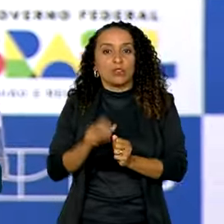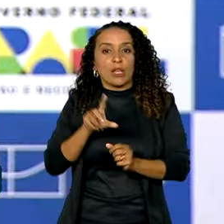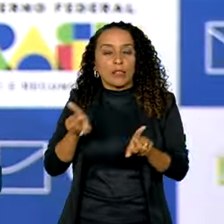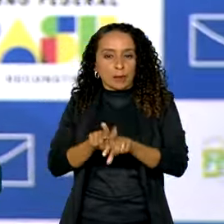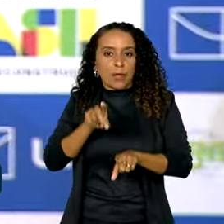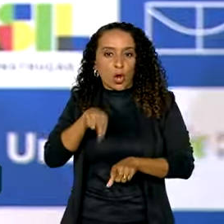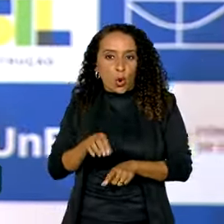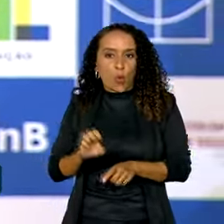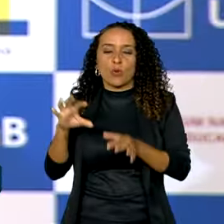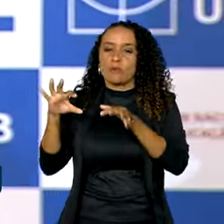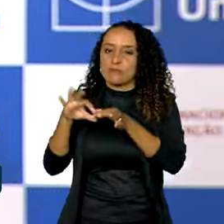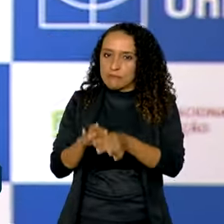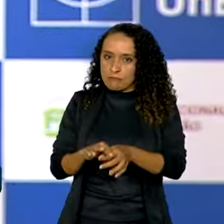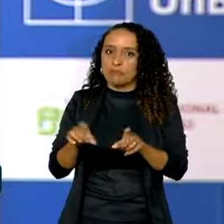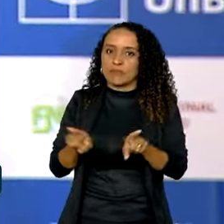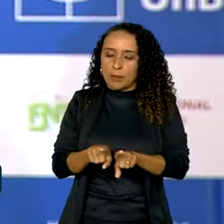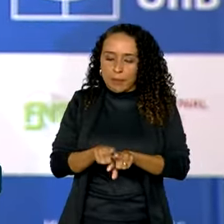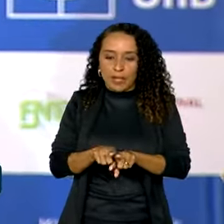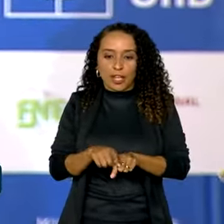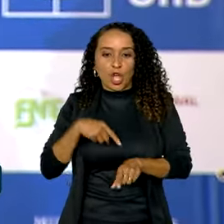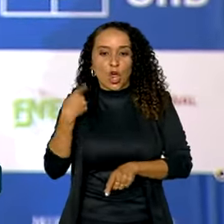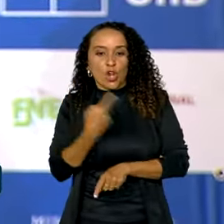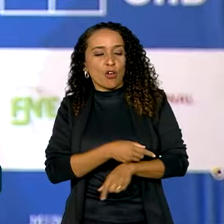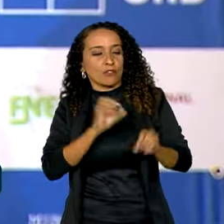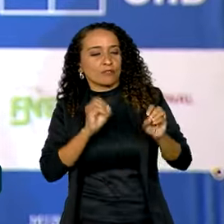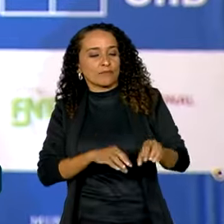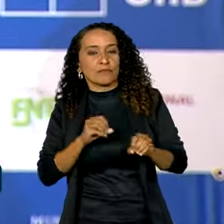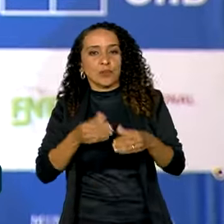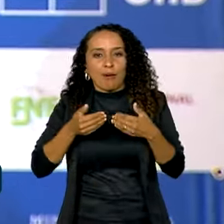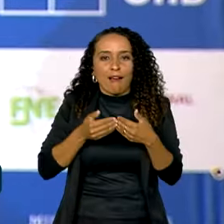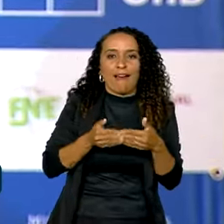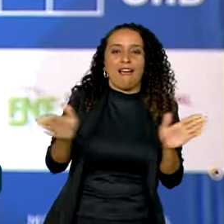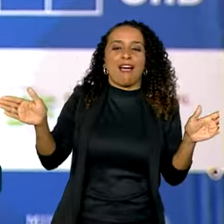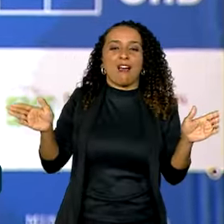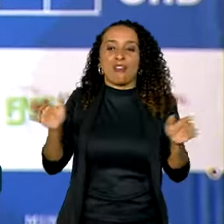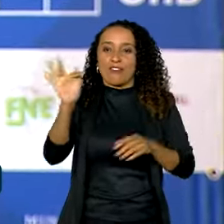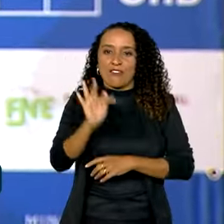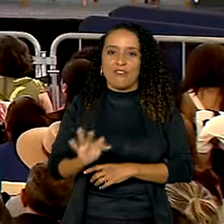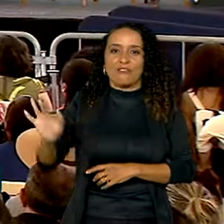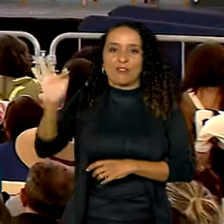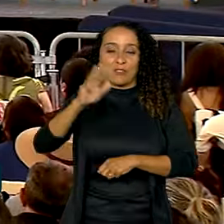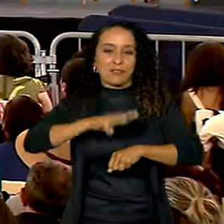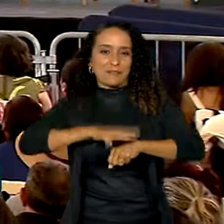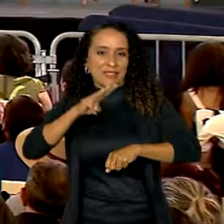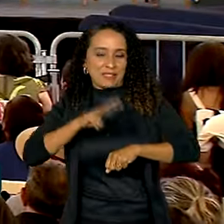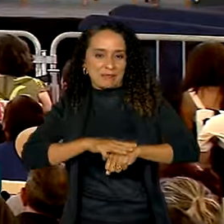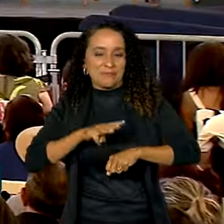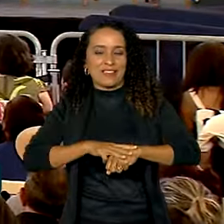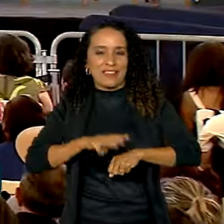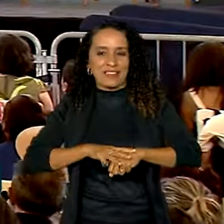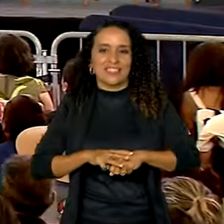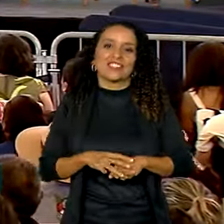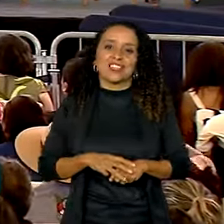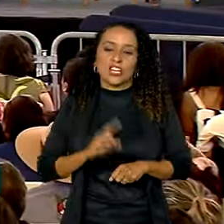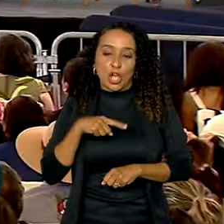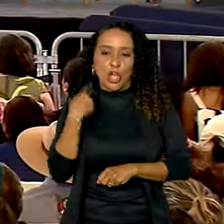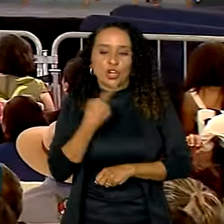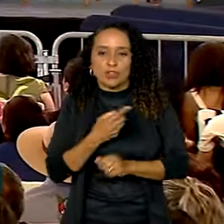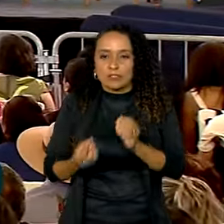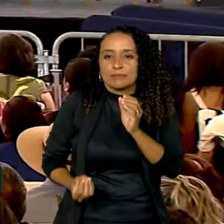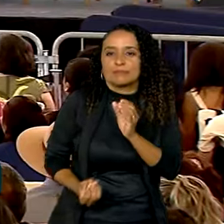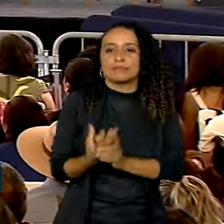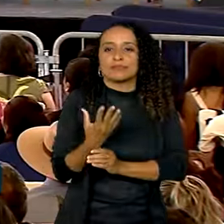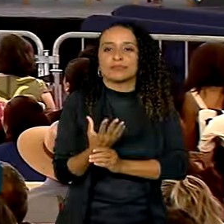presente, nós vamos dar aula inaugural da faculdade de matemática que nós estamos